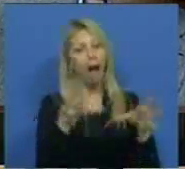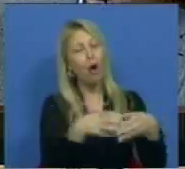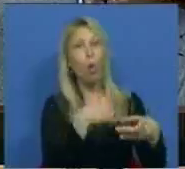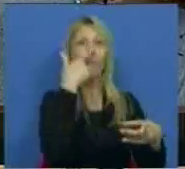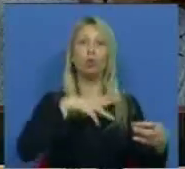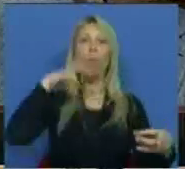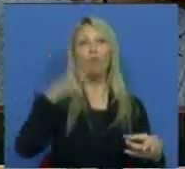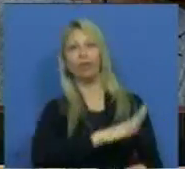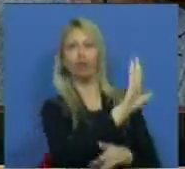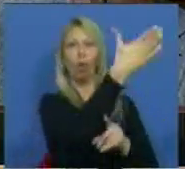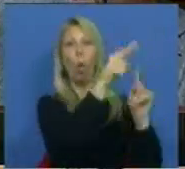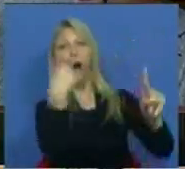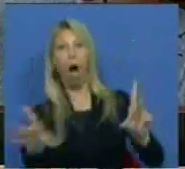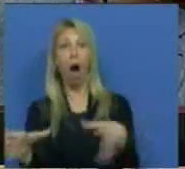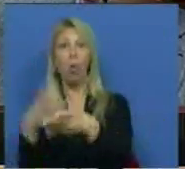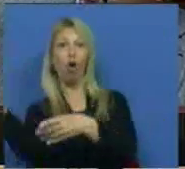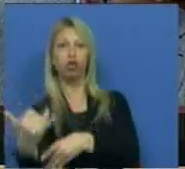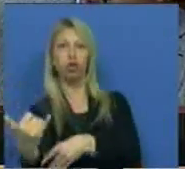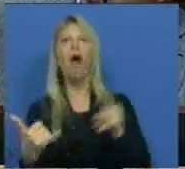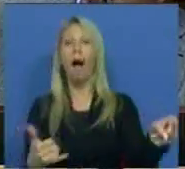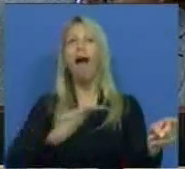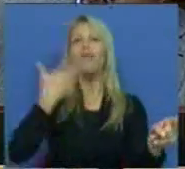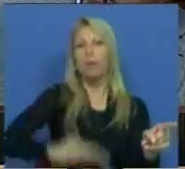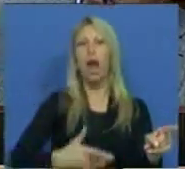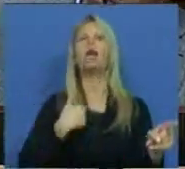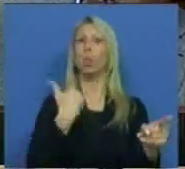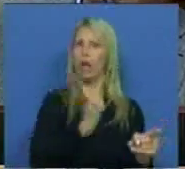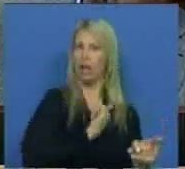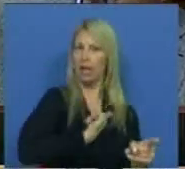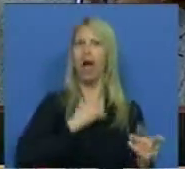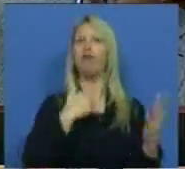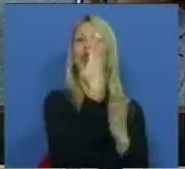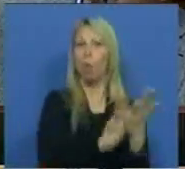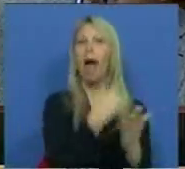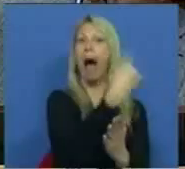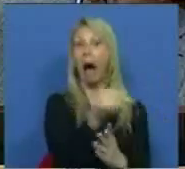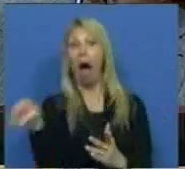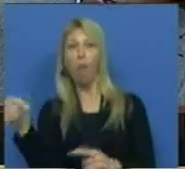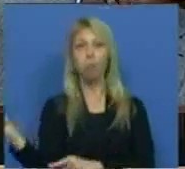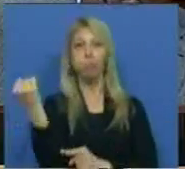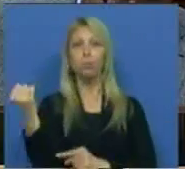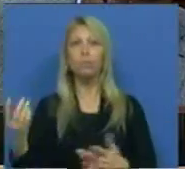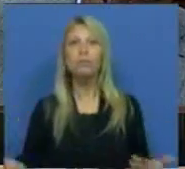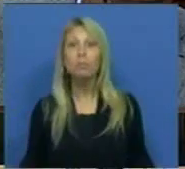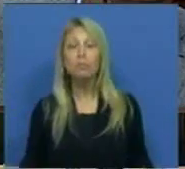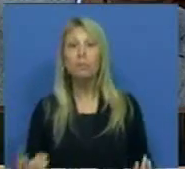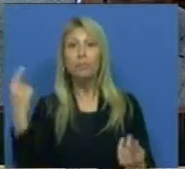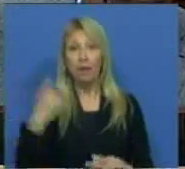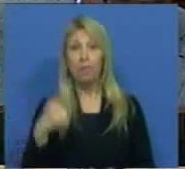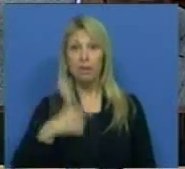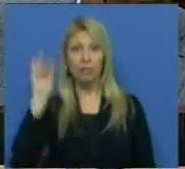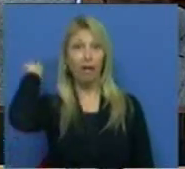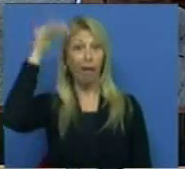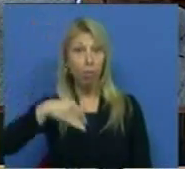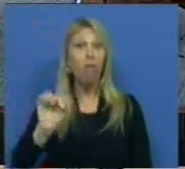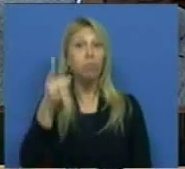portugueses que têm direito à sua identidade e aos seus documentos e há outros que não têm direito a essa identidade. O Presidente da República